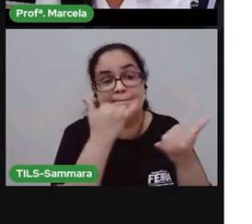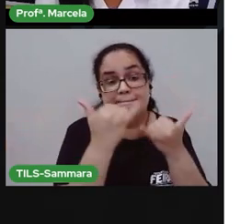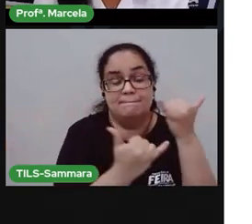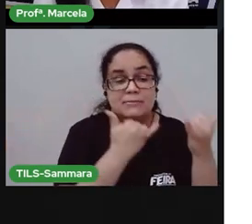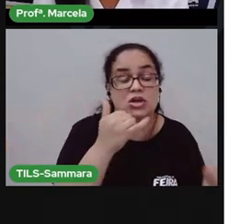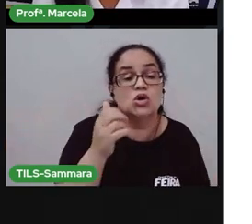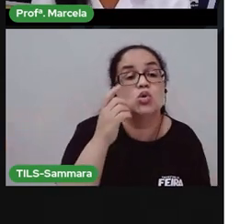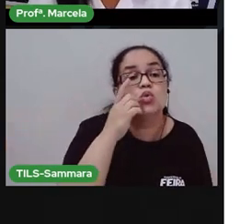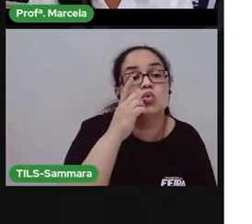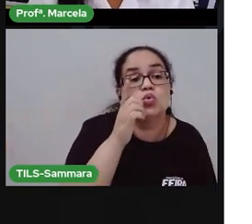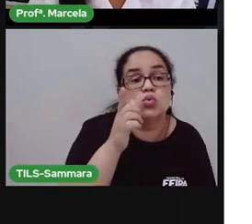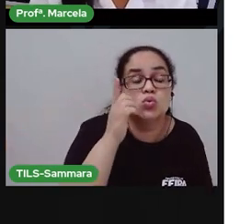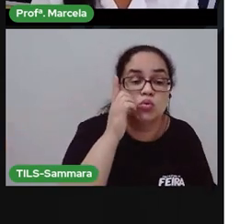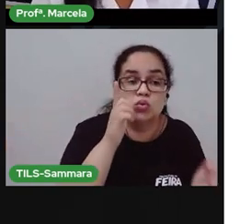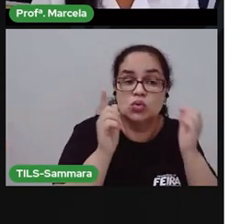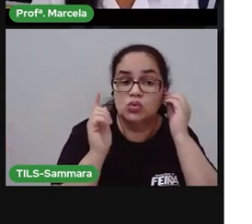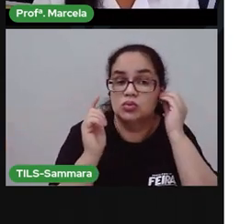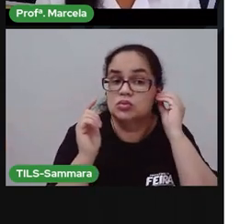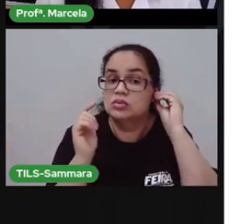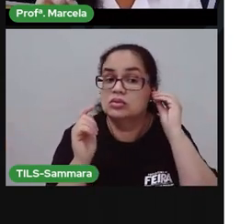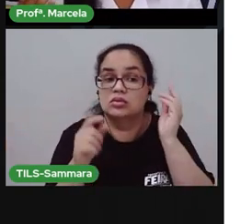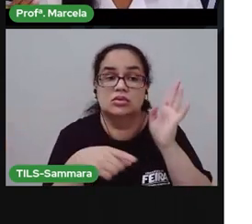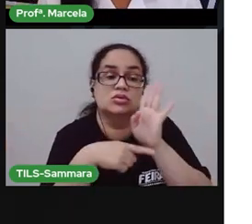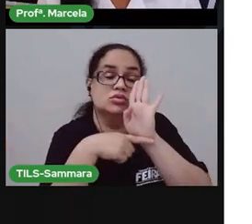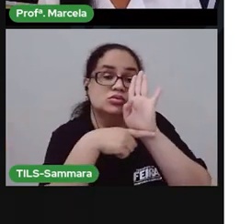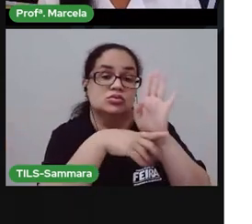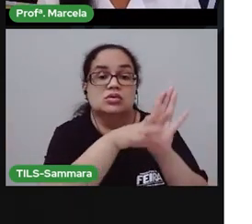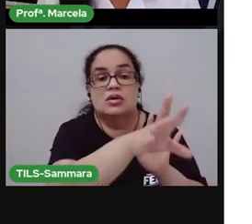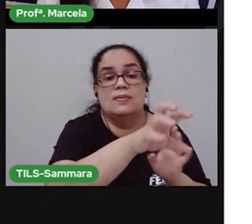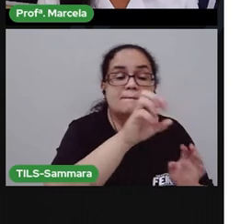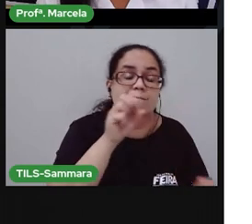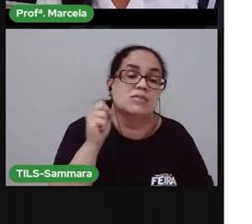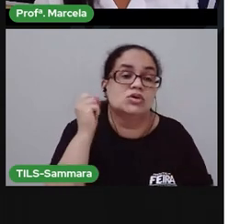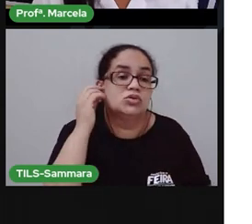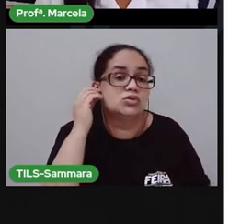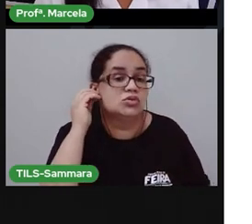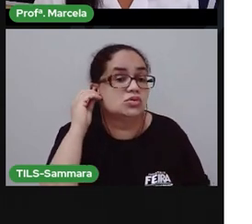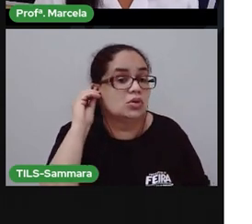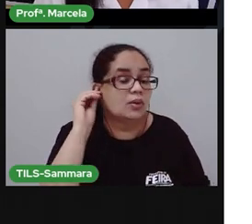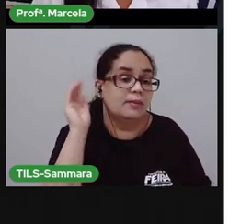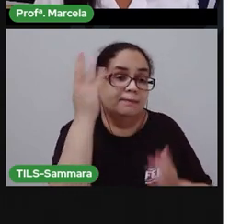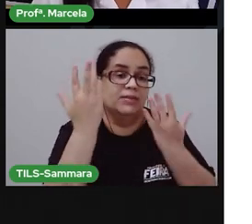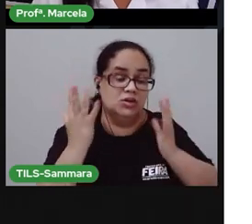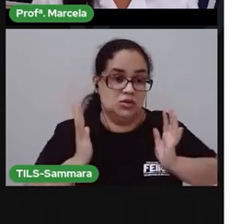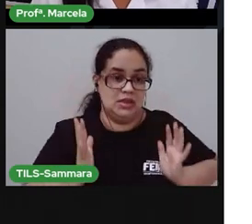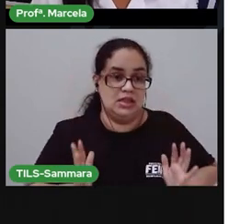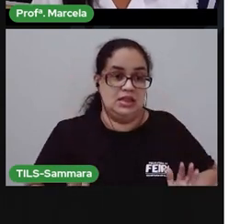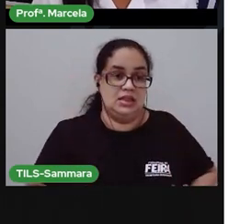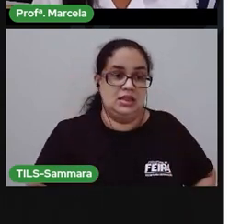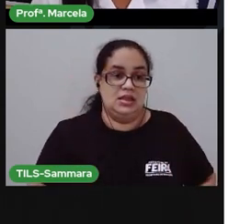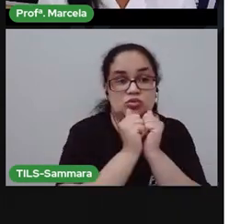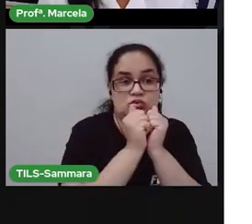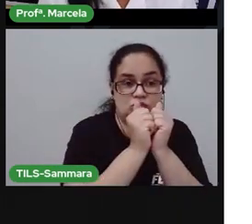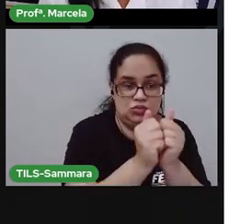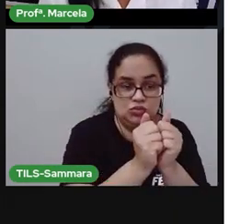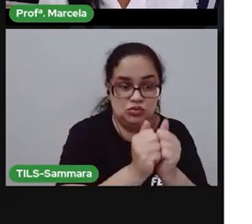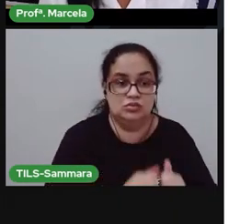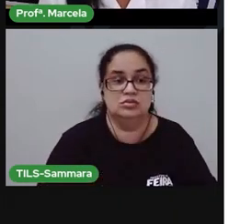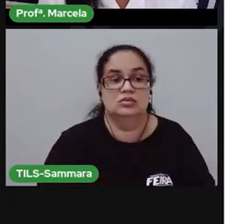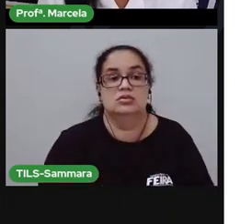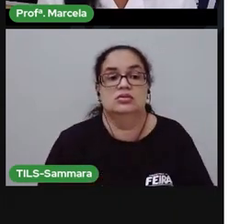tudo o que você já faz e ainda ajudar pegando só um pano limpo e passando nos móveis para retirar.